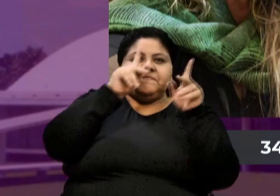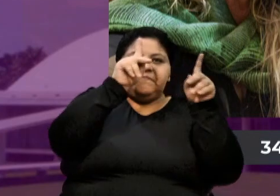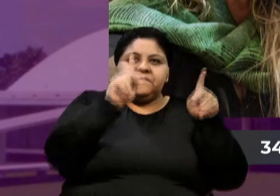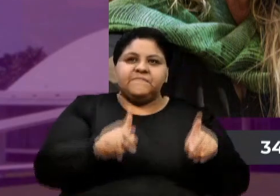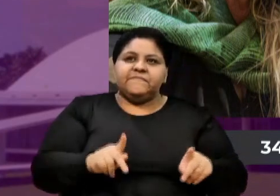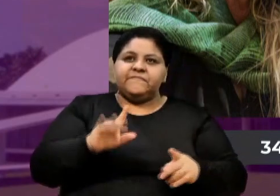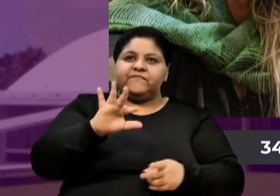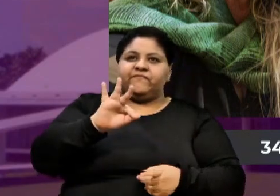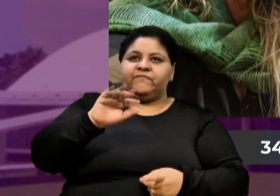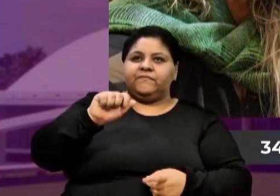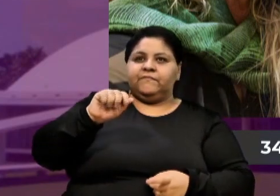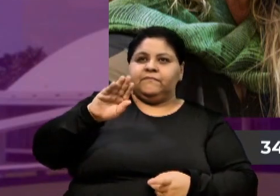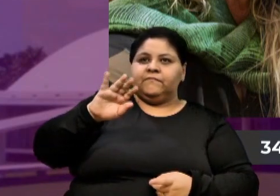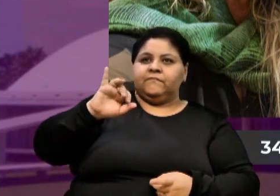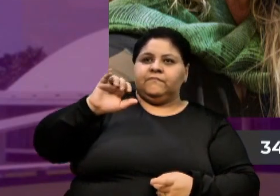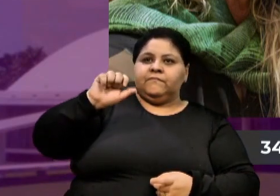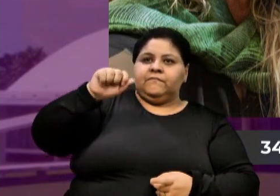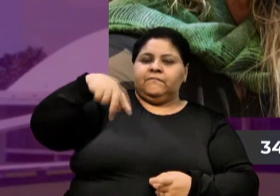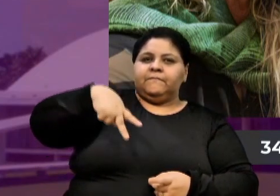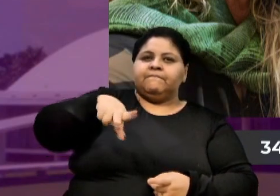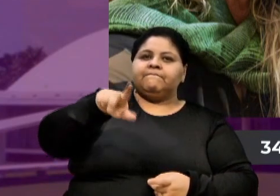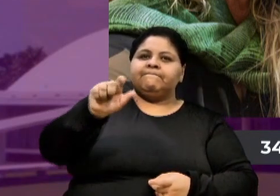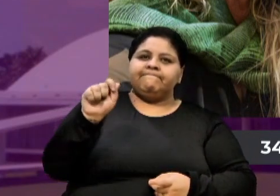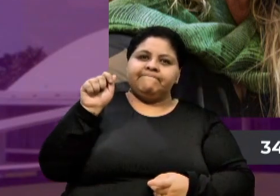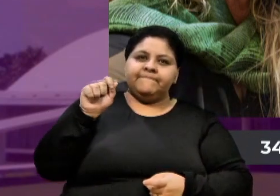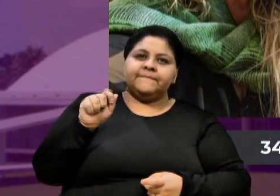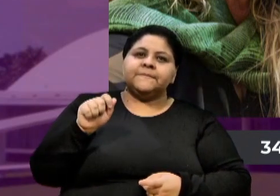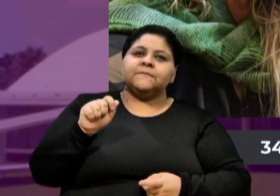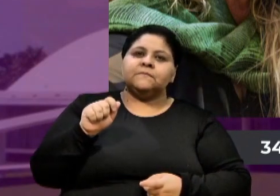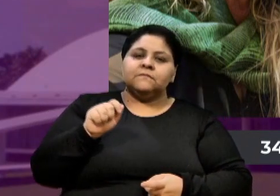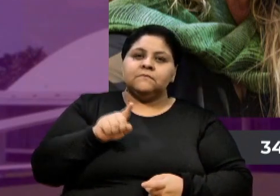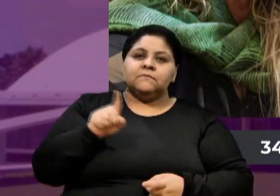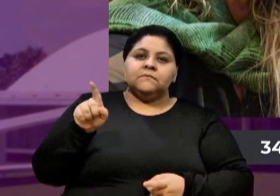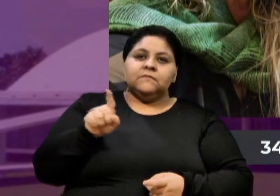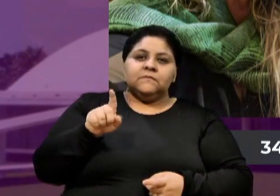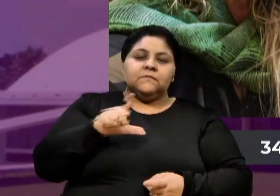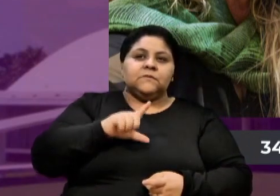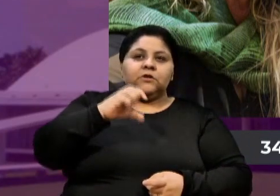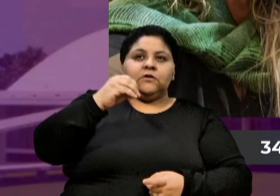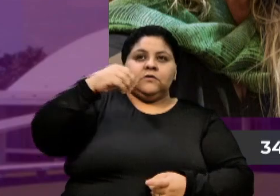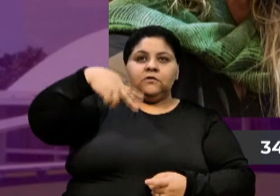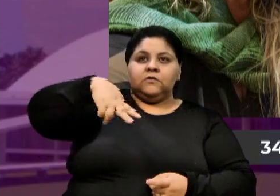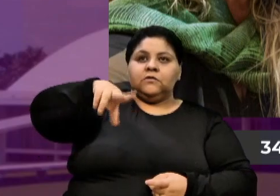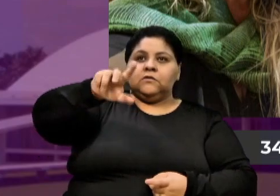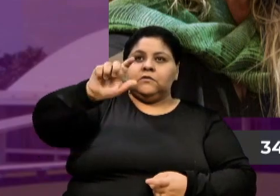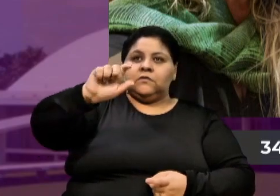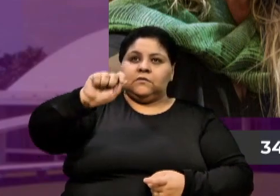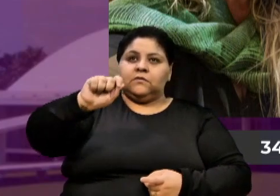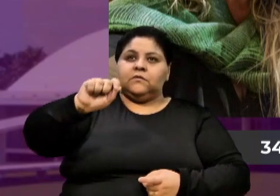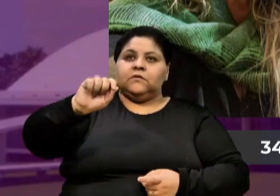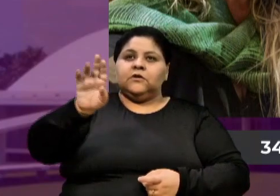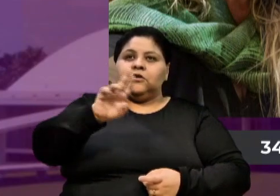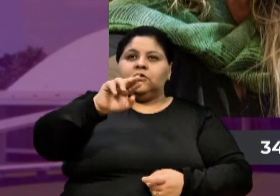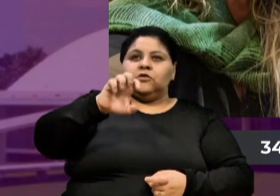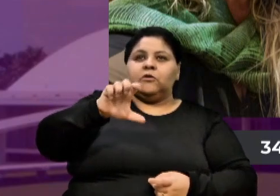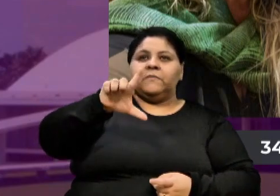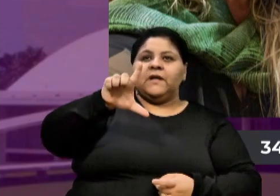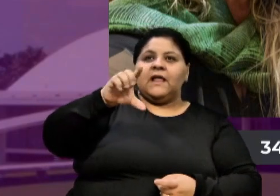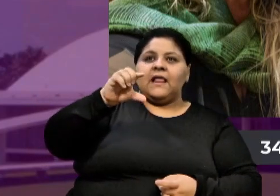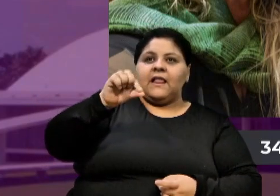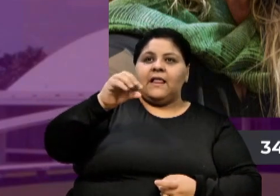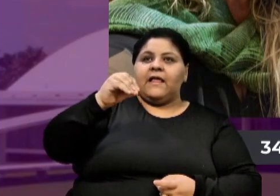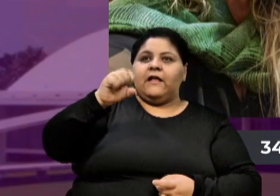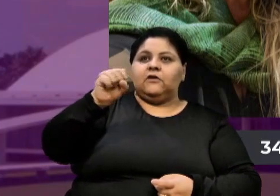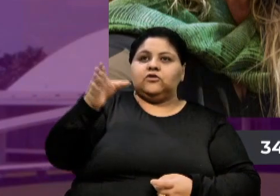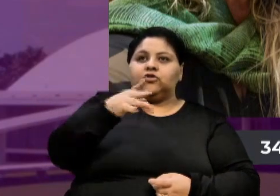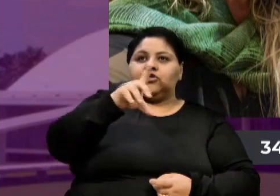Fabiana Ribas, ela tem uma ONG chamada Elos do Bem, e